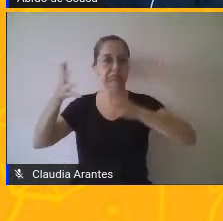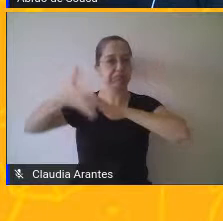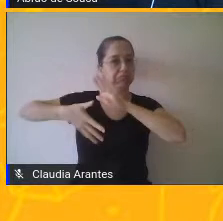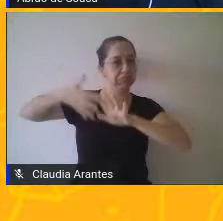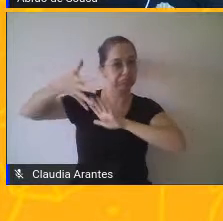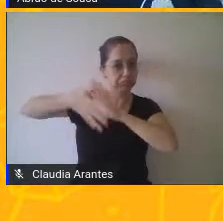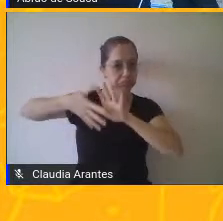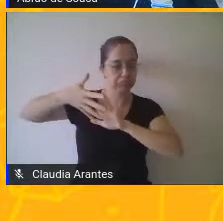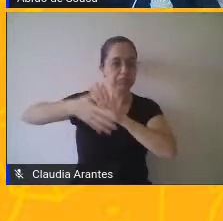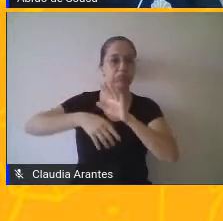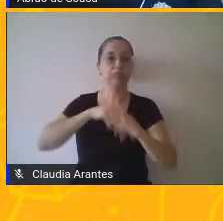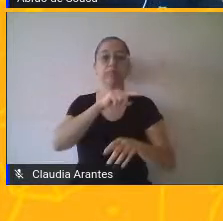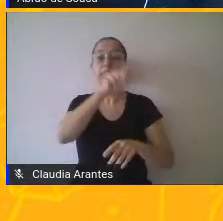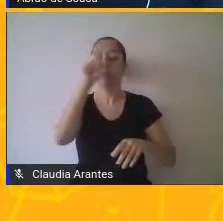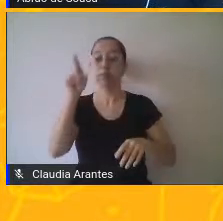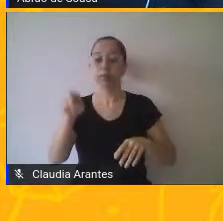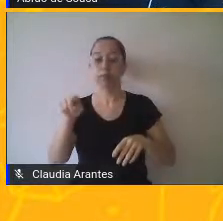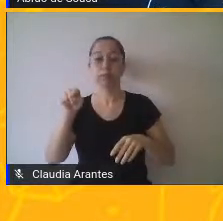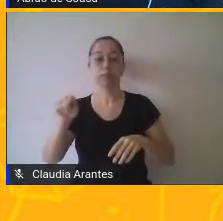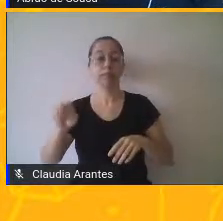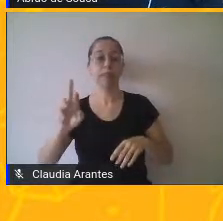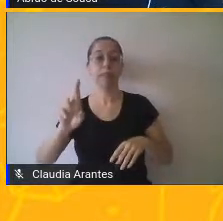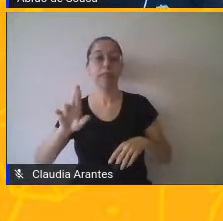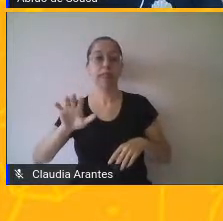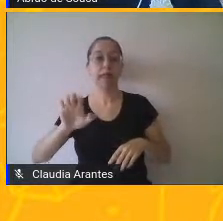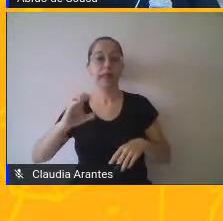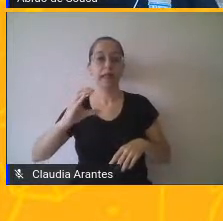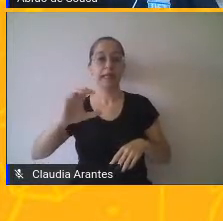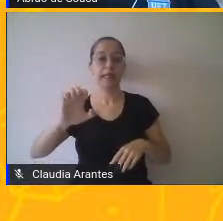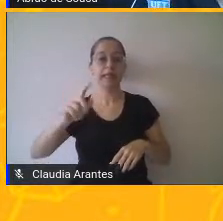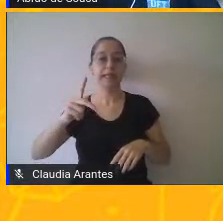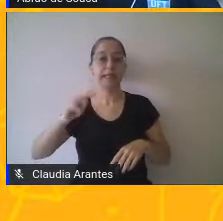o receptor. Ou o interlocutor.